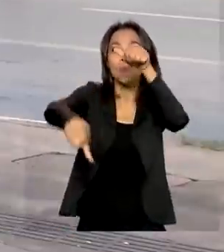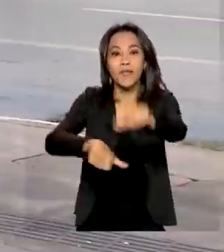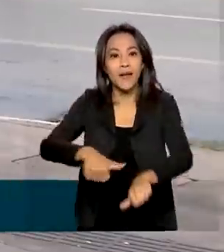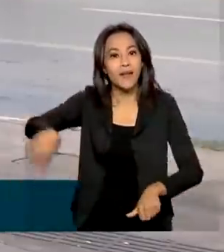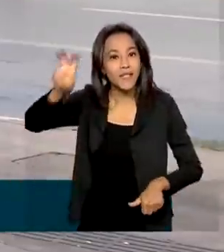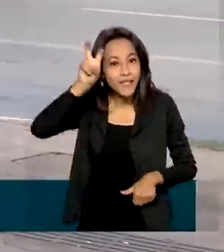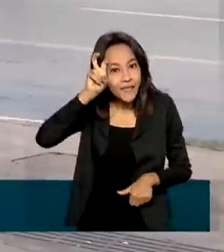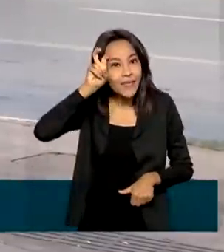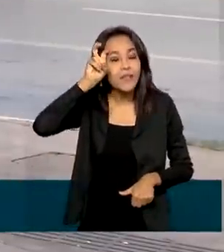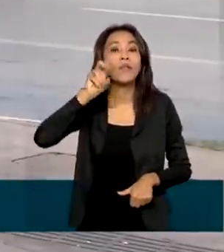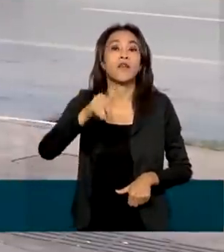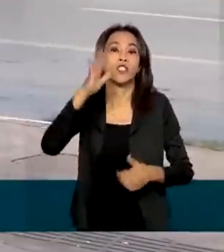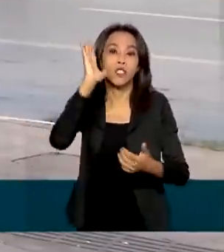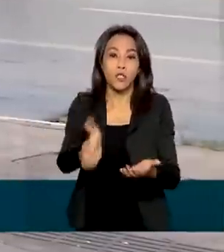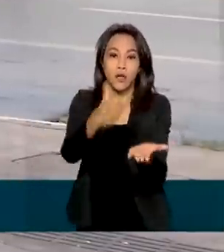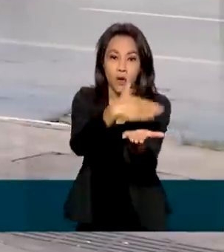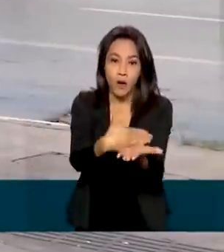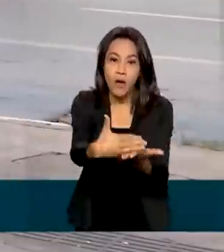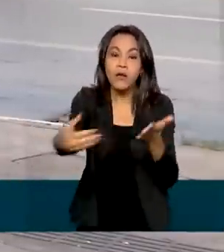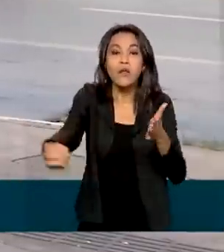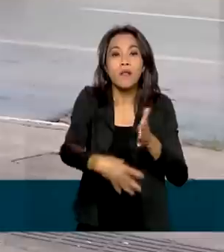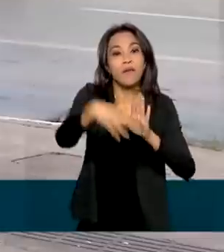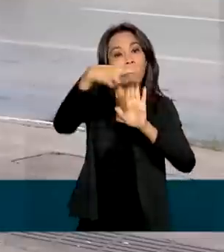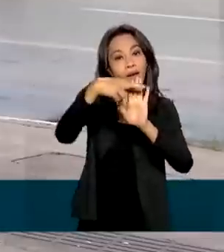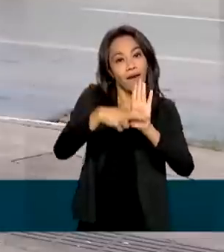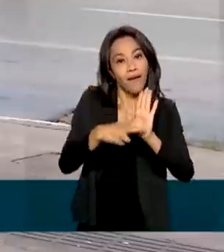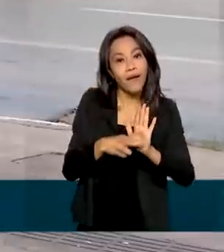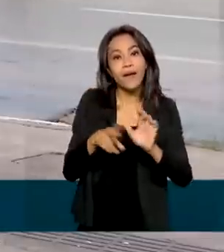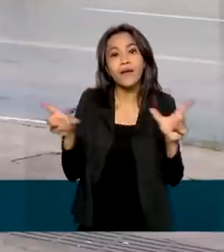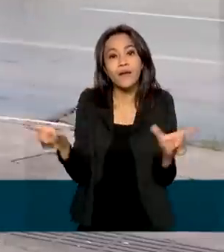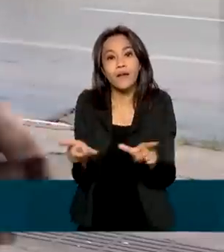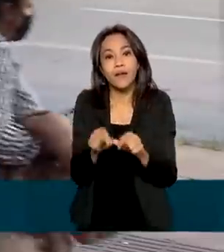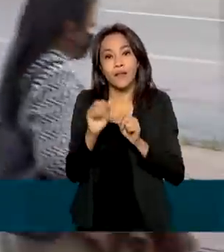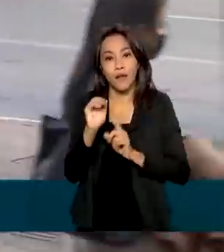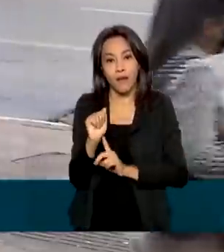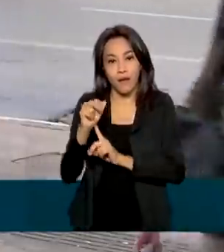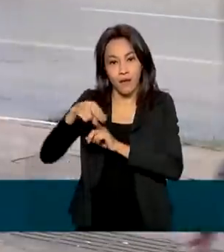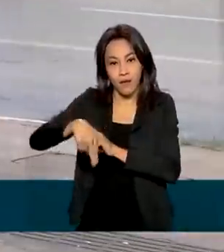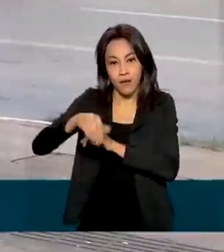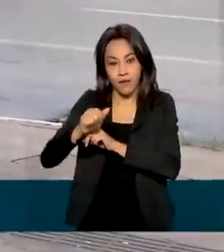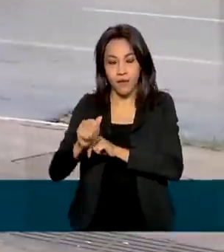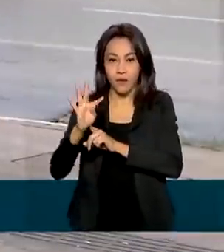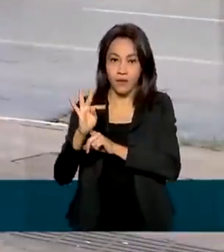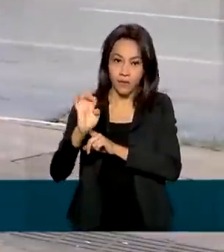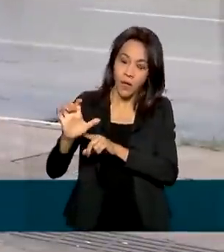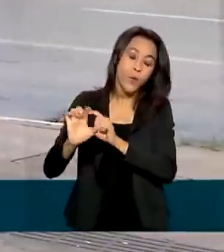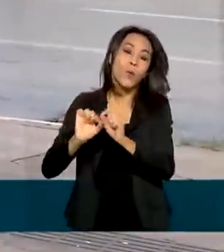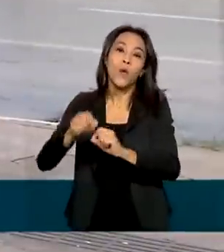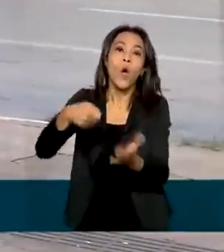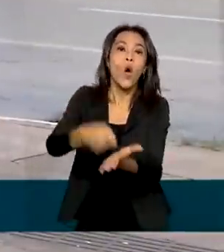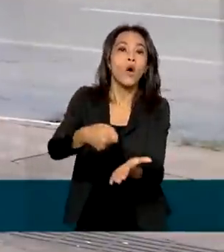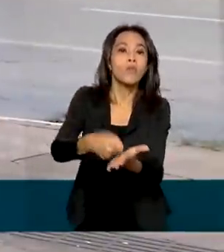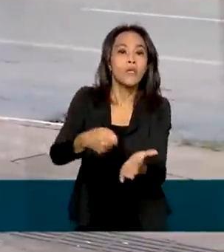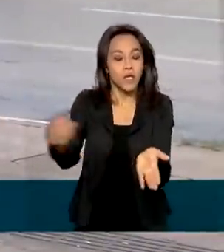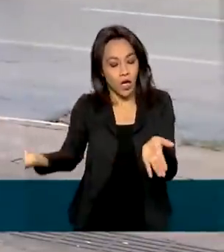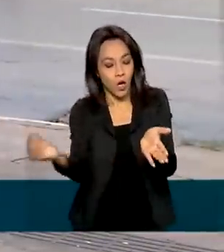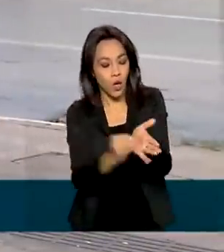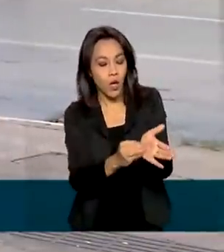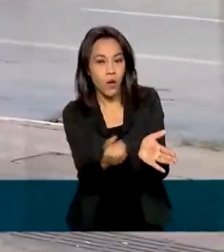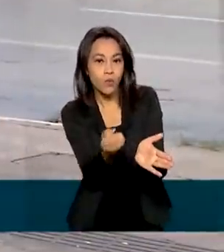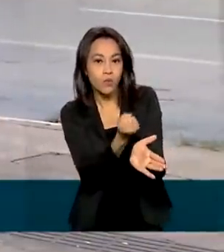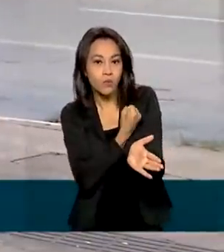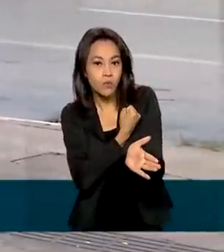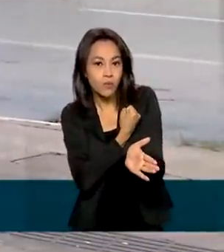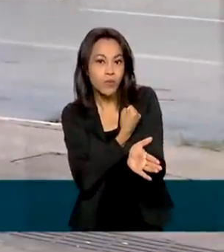quando entra em vigor a nova regra da Agência Nacional de Telecomunicações que obriga a identificação desse tipo de